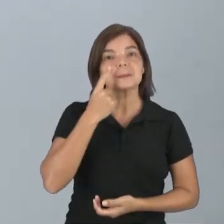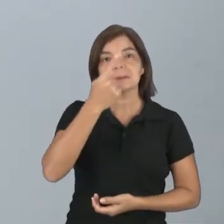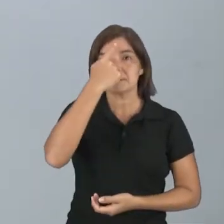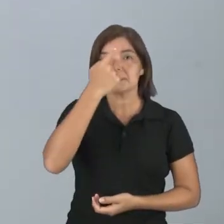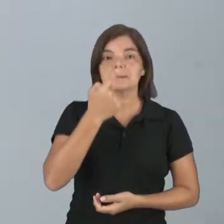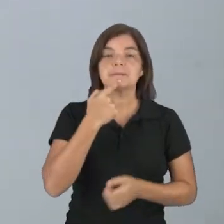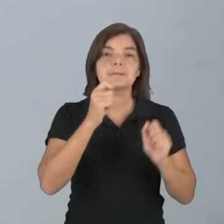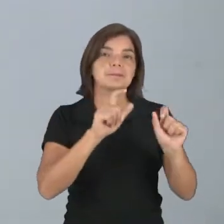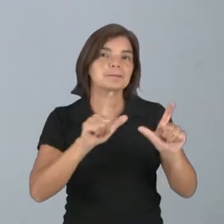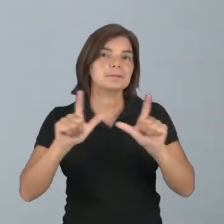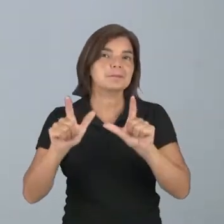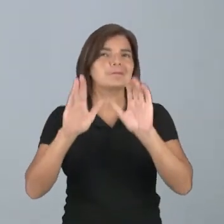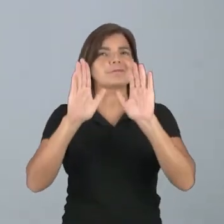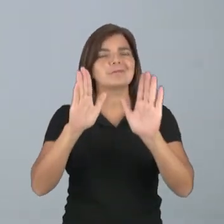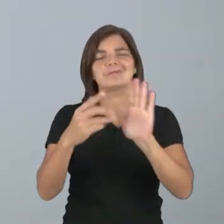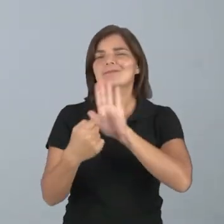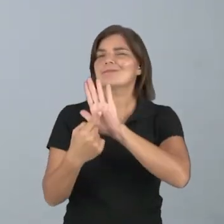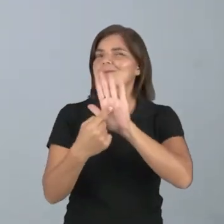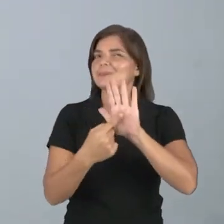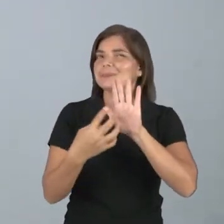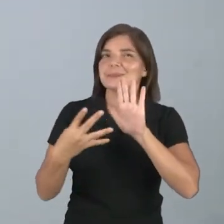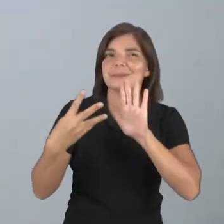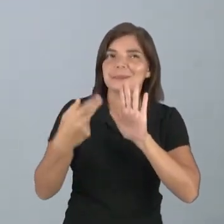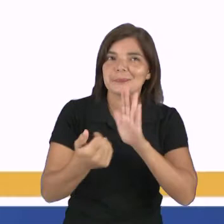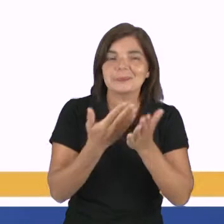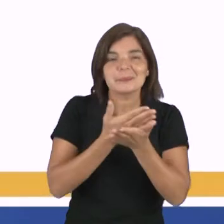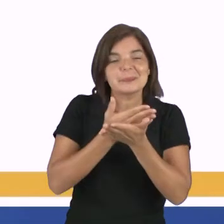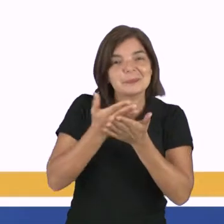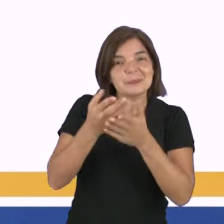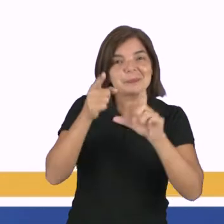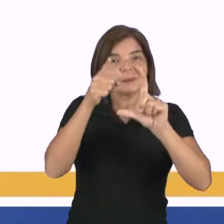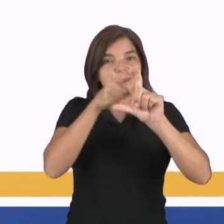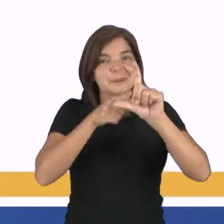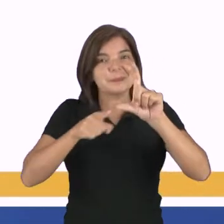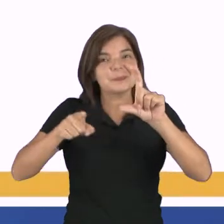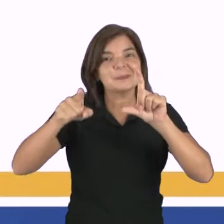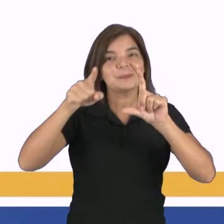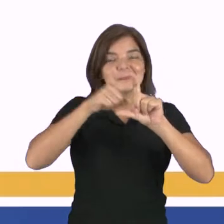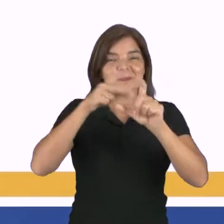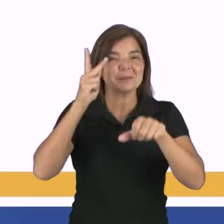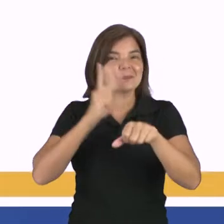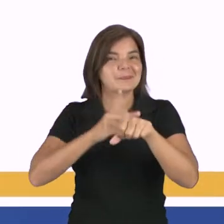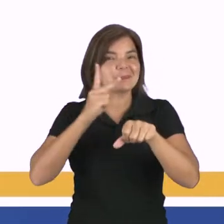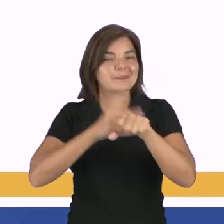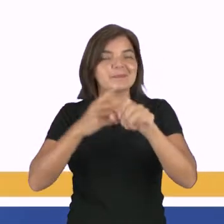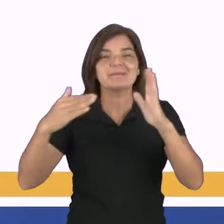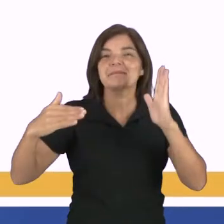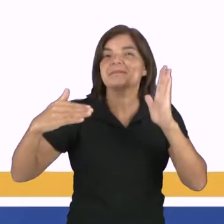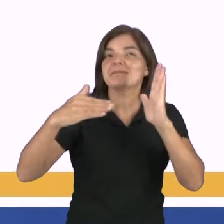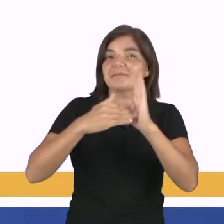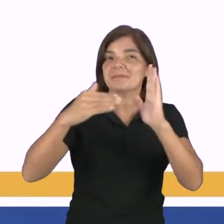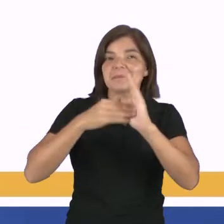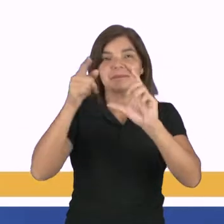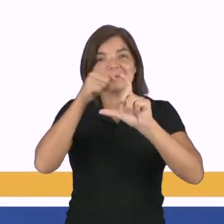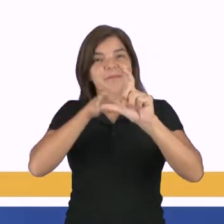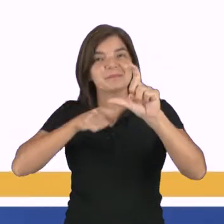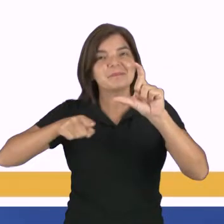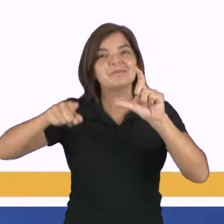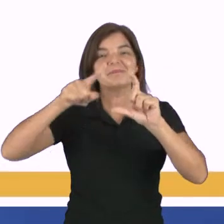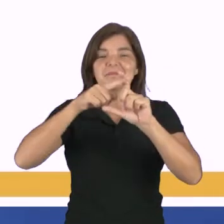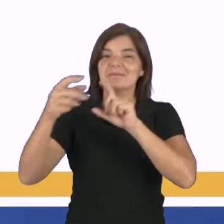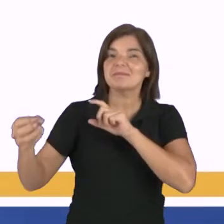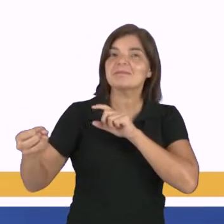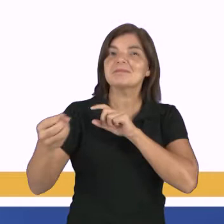imagem que ela já diz tudo, né? Começando com a roda de pedra, até chegar a uma roda mais